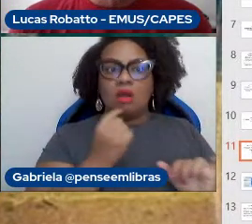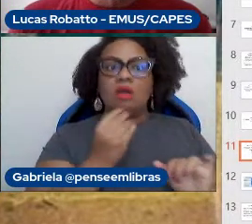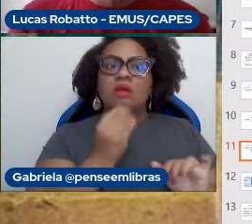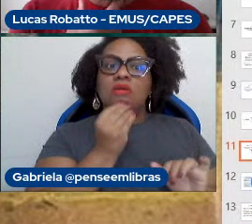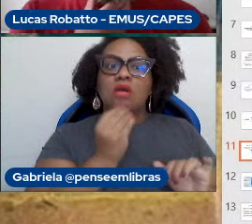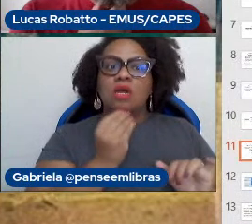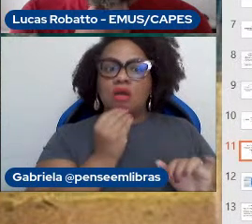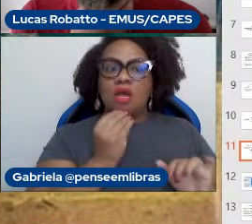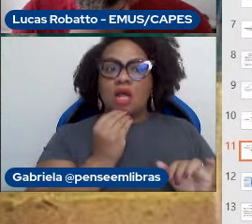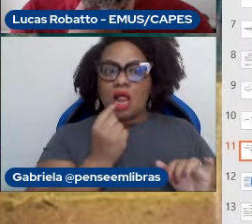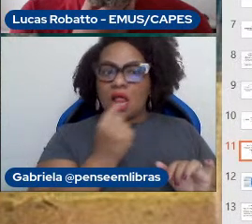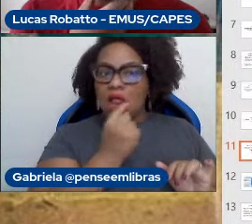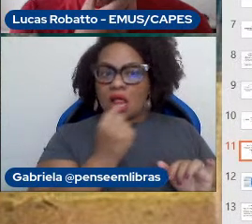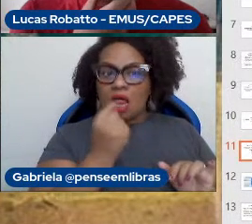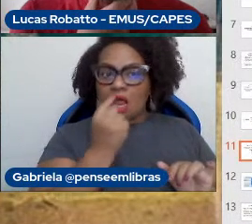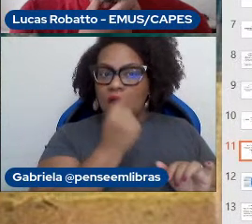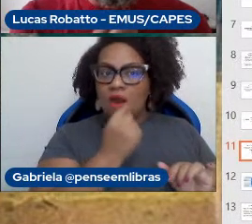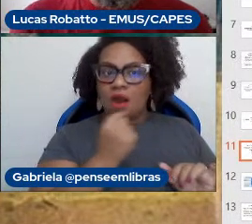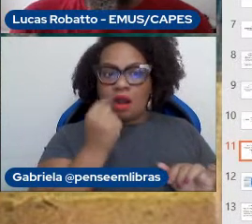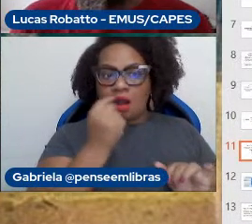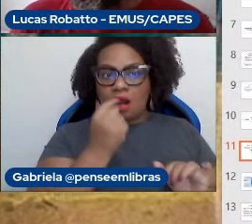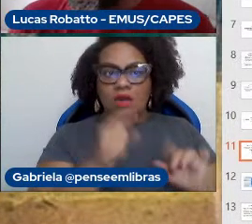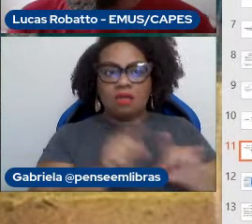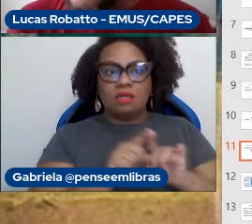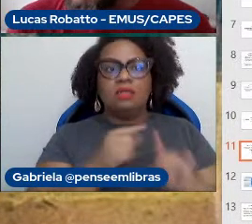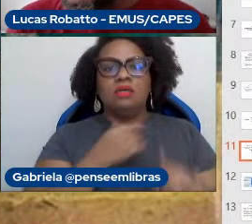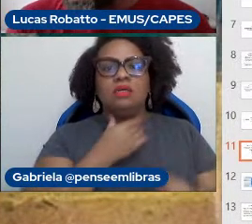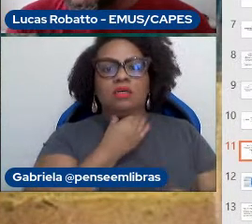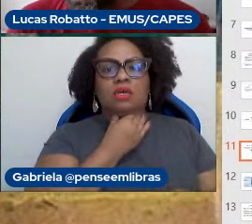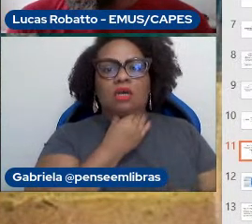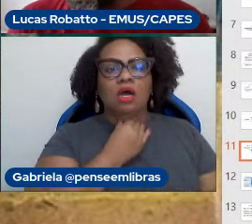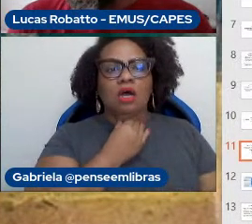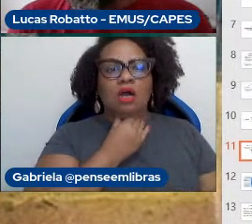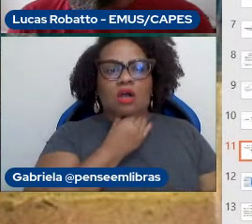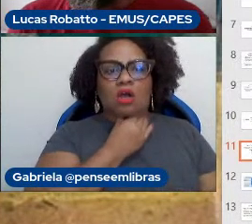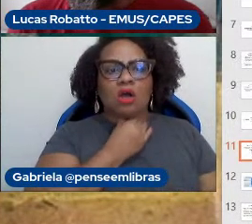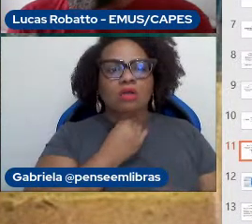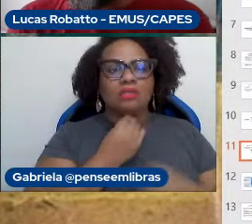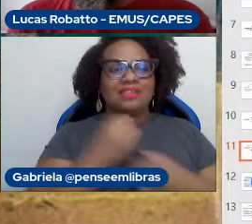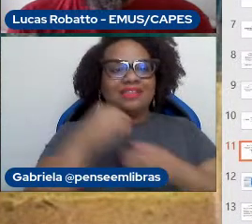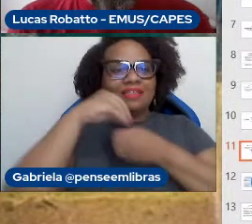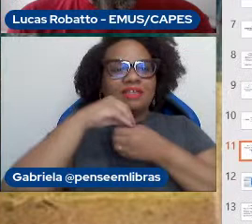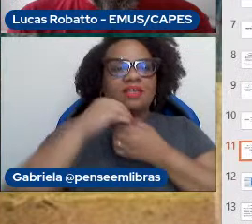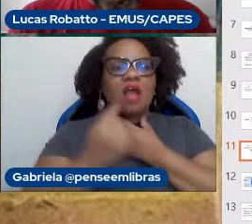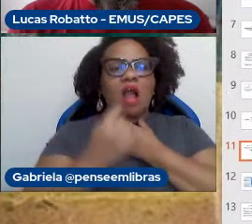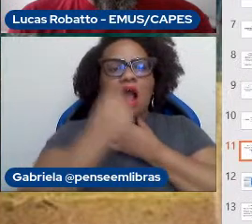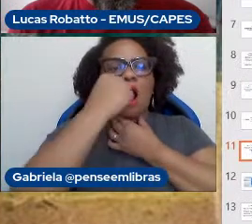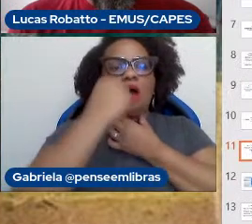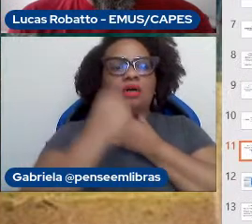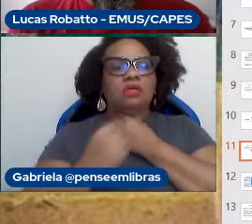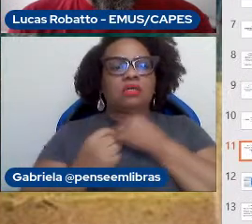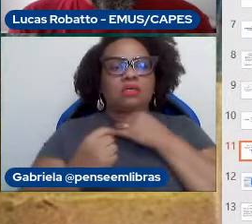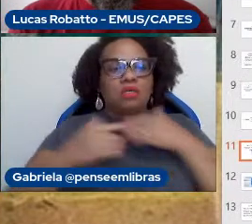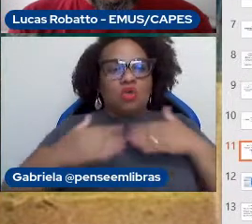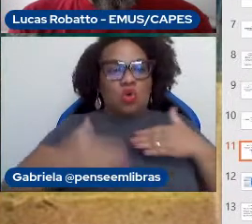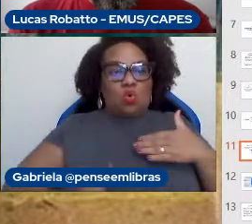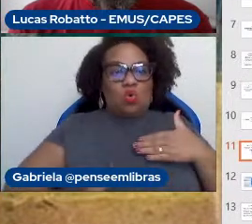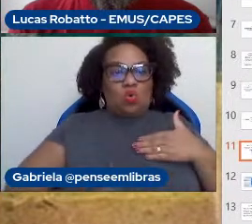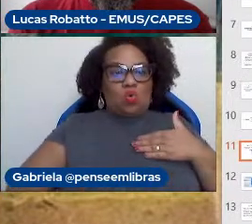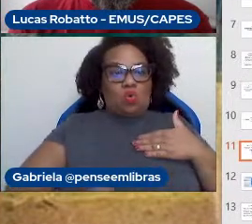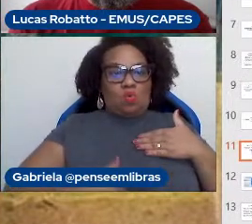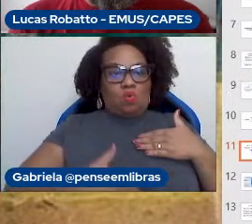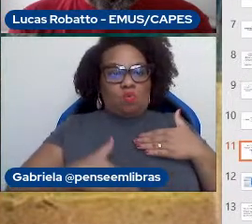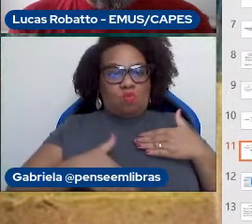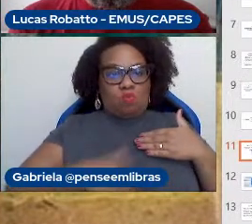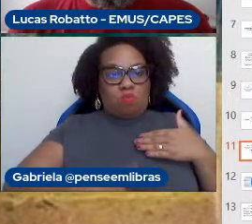e glote, a parte interna, um pouco do abdômen e